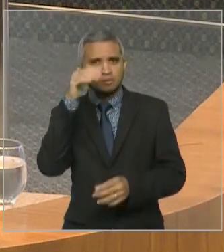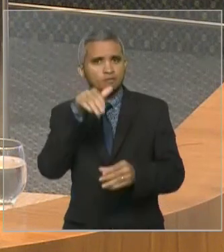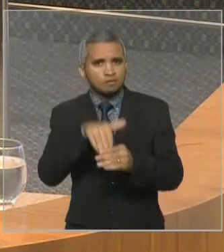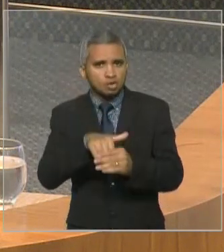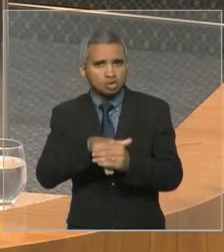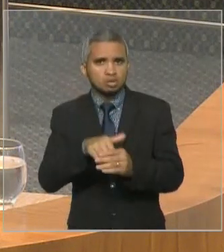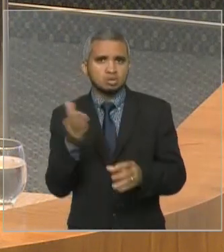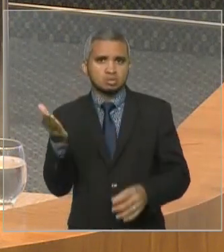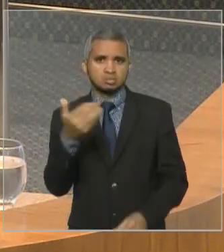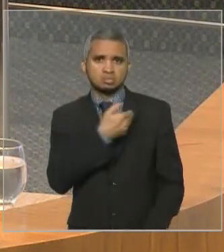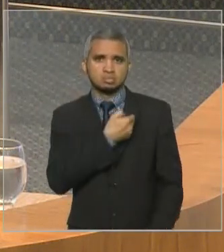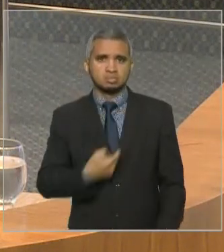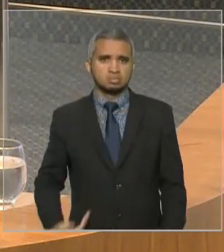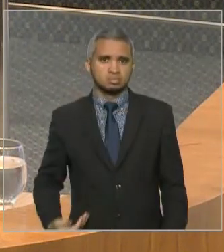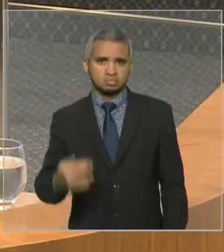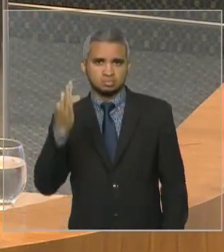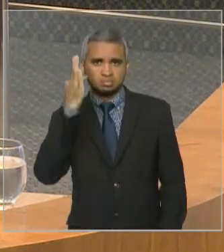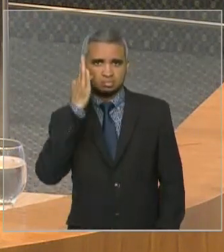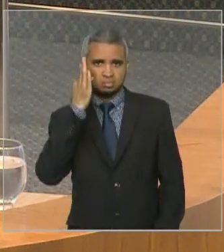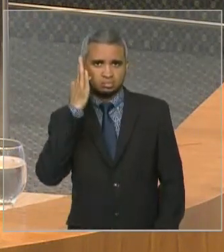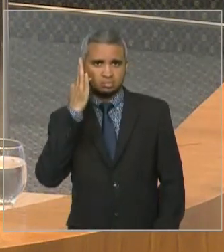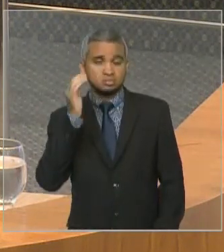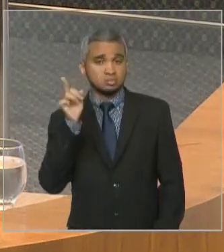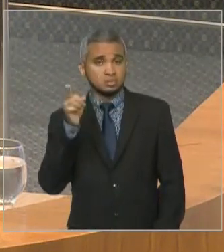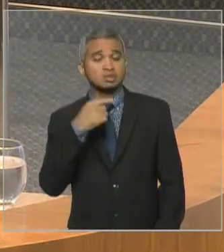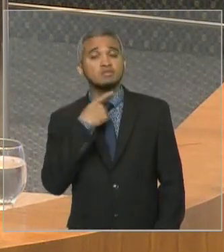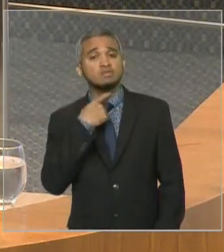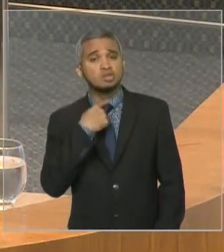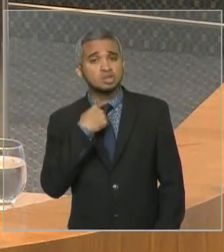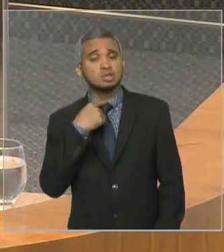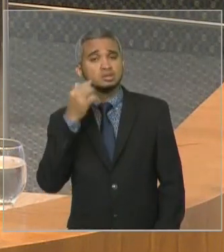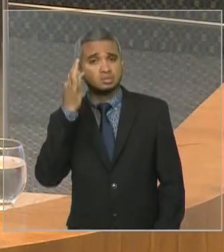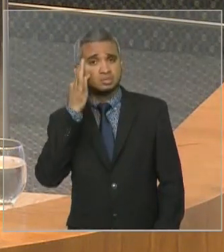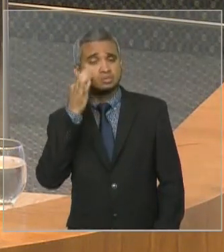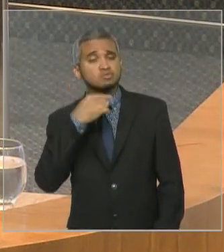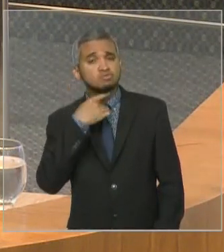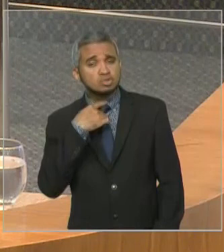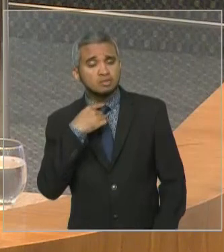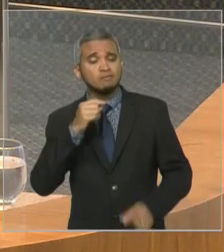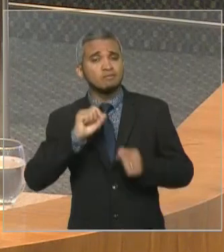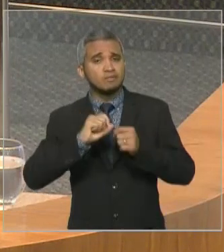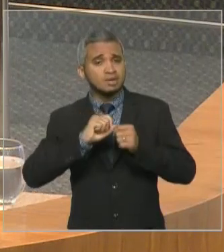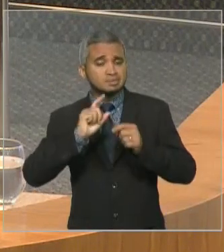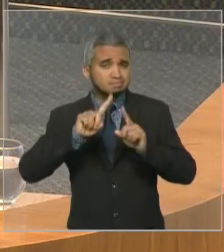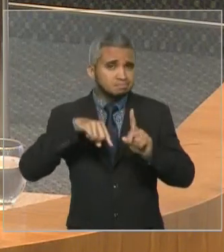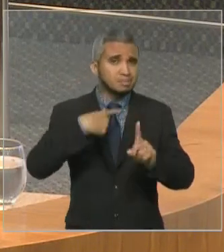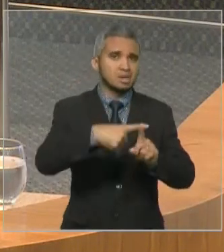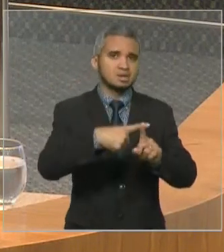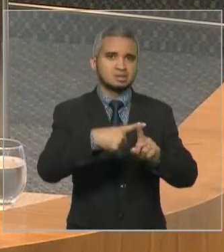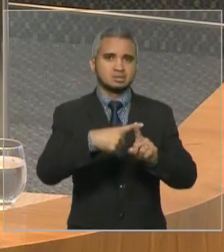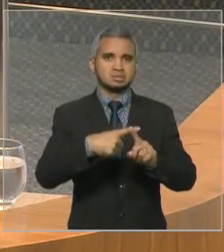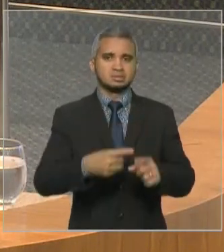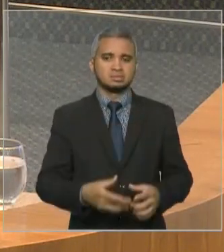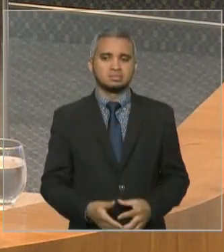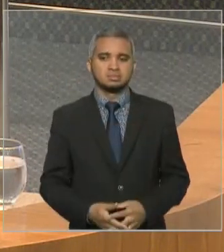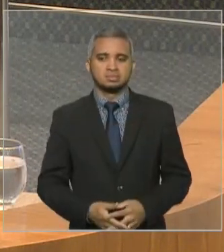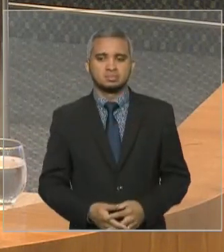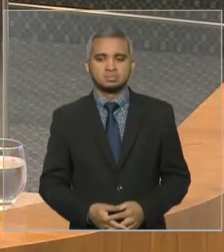governador, a determinação do governador é fazer muito mais ainda no segundo governo. Mas, para a gente que gosta